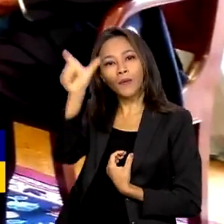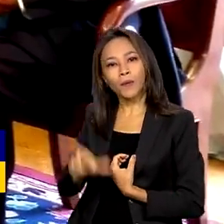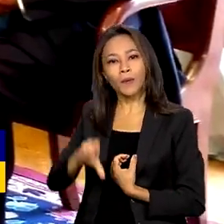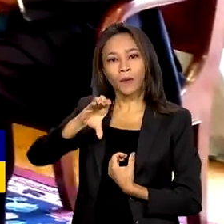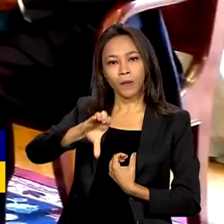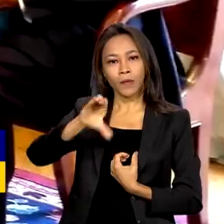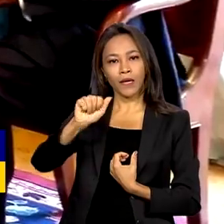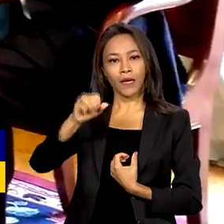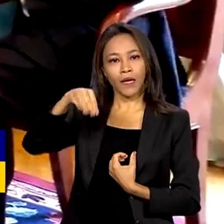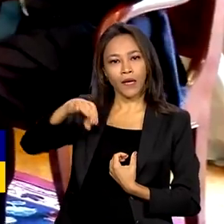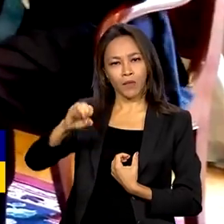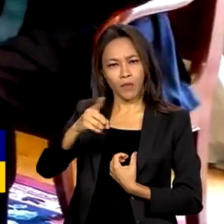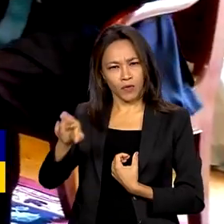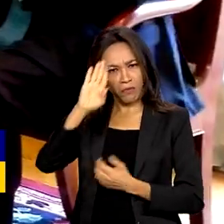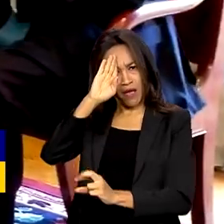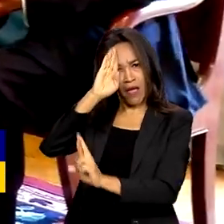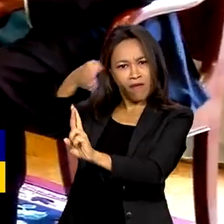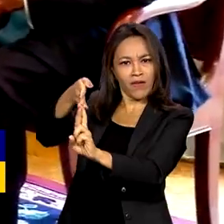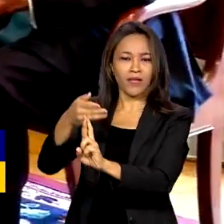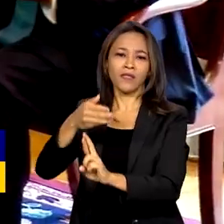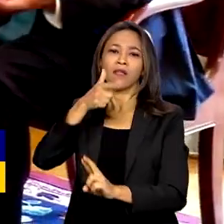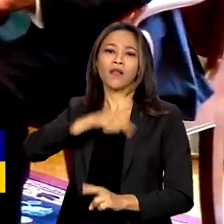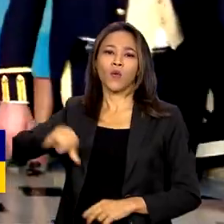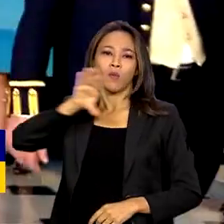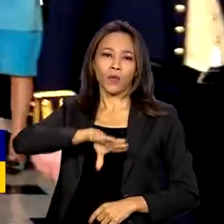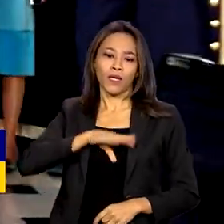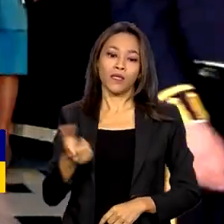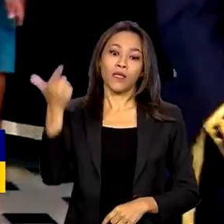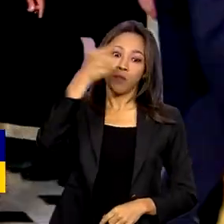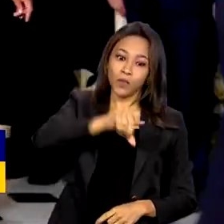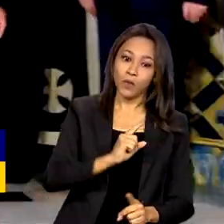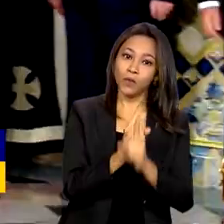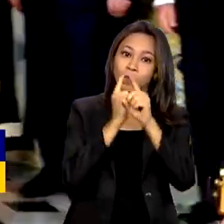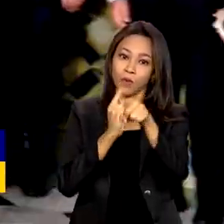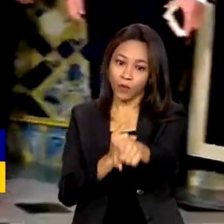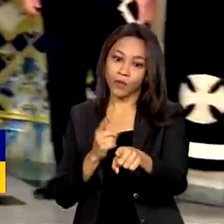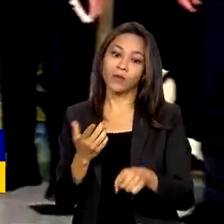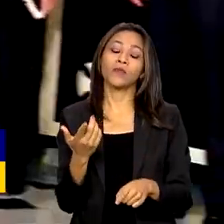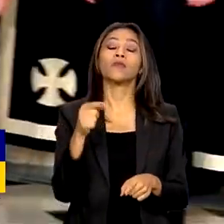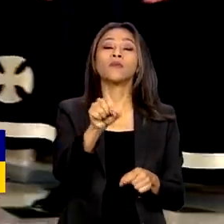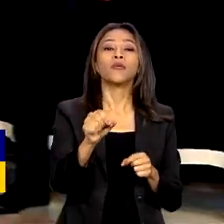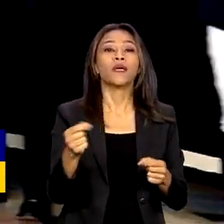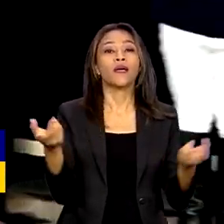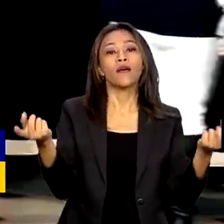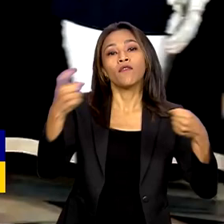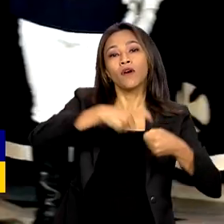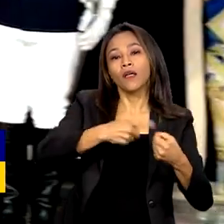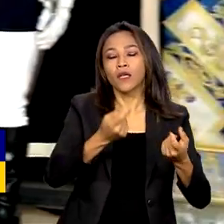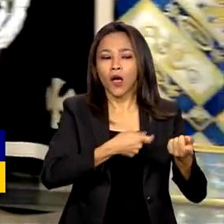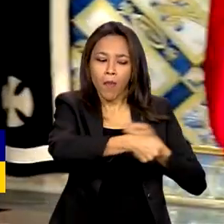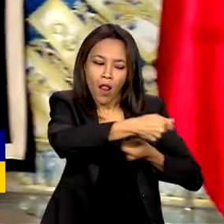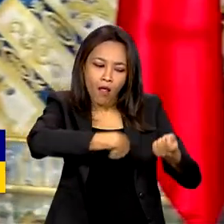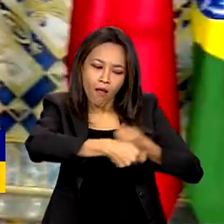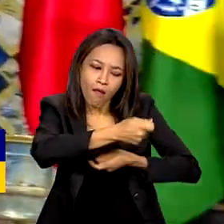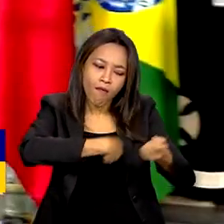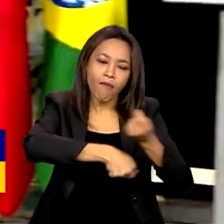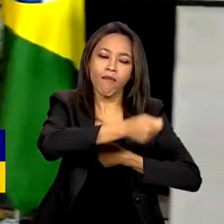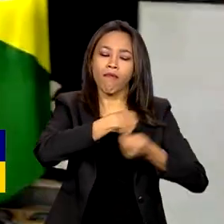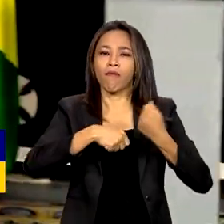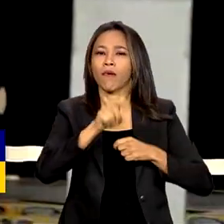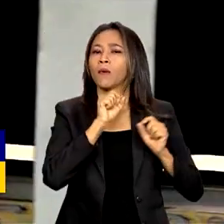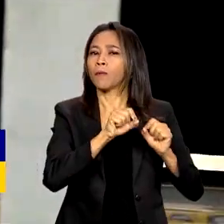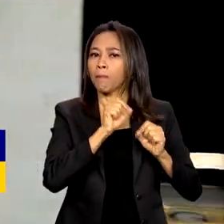Em seguida, reuniu-se com o presidente Rebelo de Souza. Restabelecer as relações econômico-comerciais com os mercados